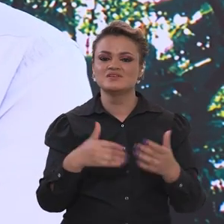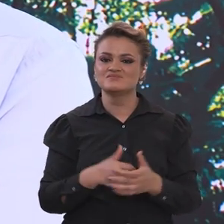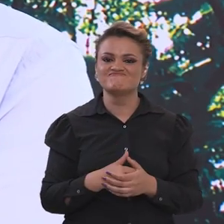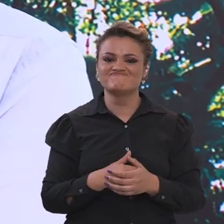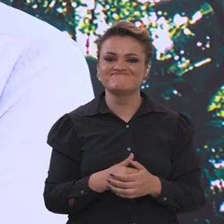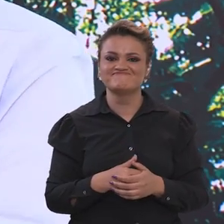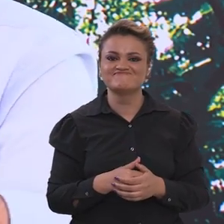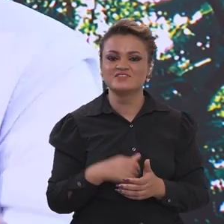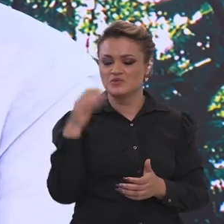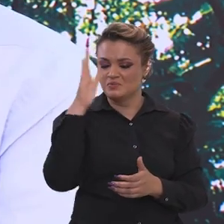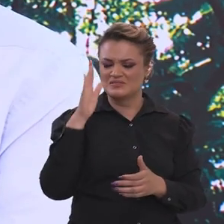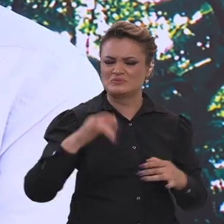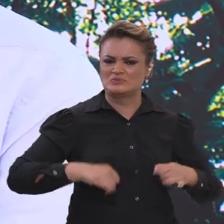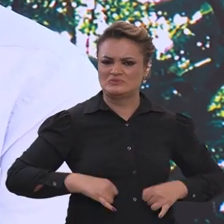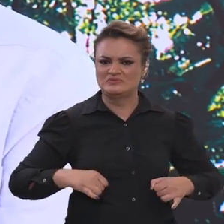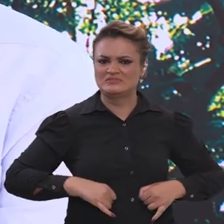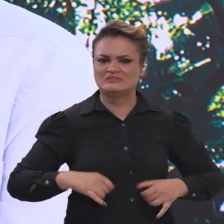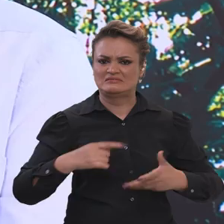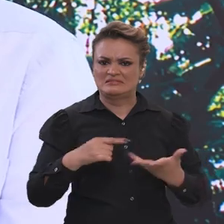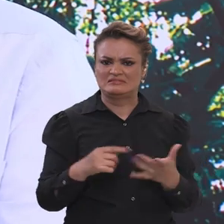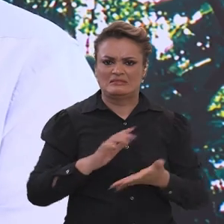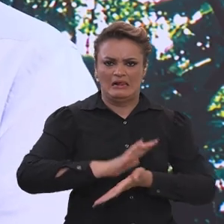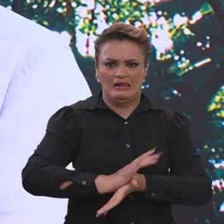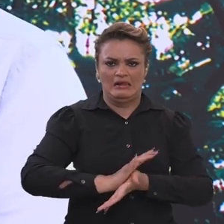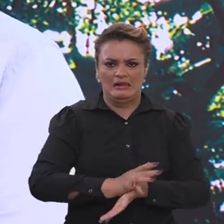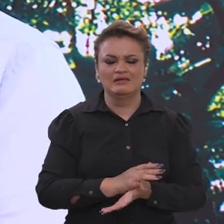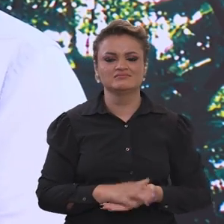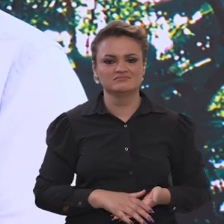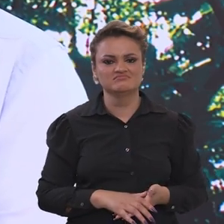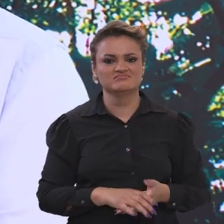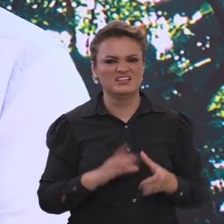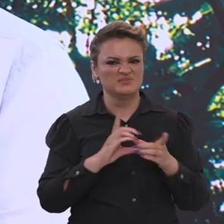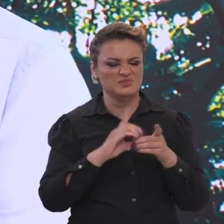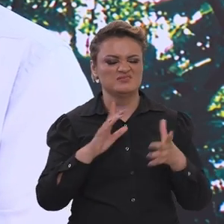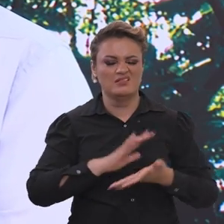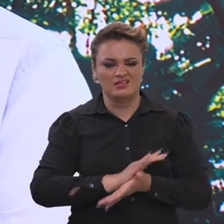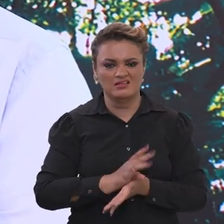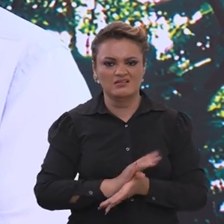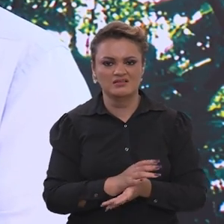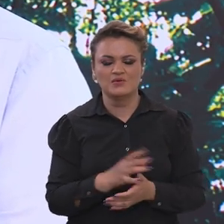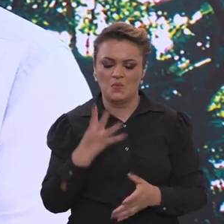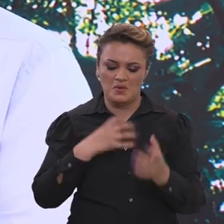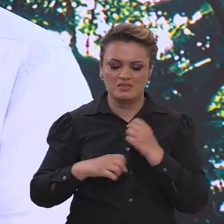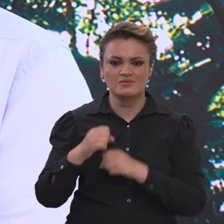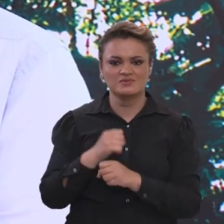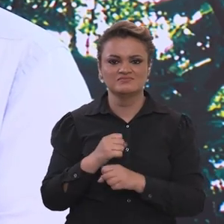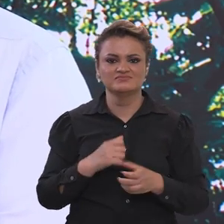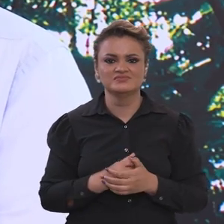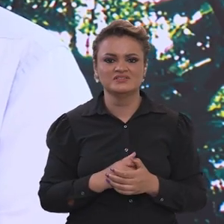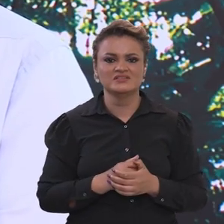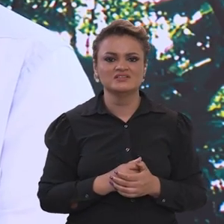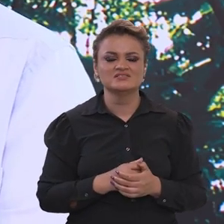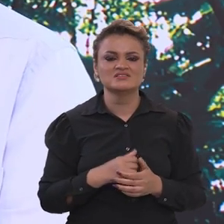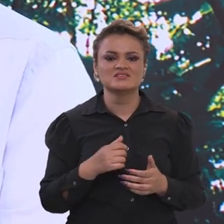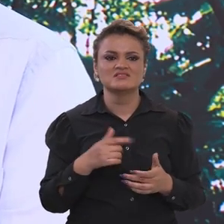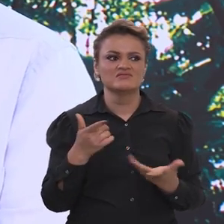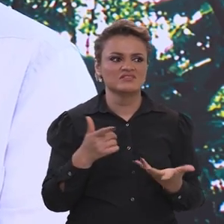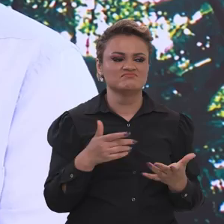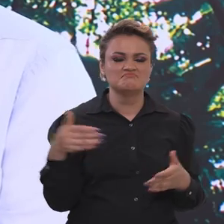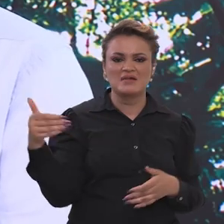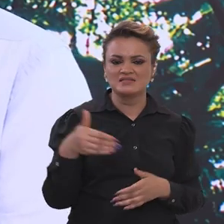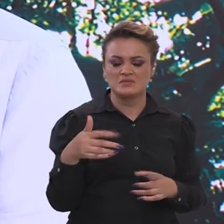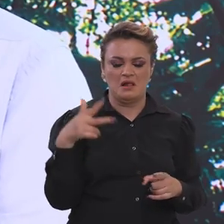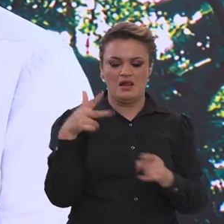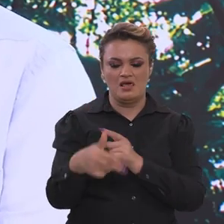participar desse processo no Brasil, que sofreu um ataque muito sério à democracia nos últimos quatro anos, que teve